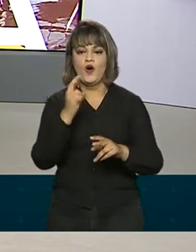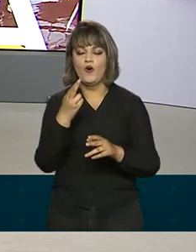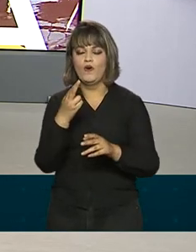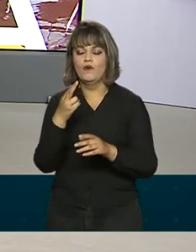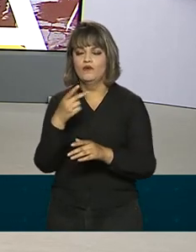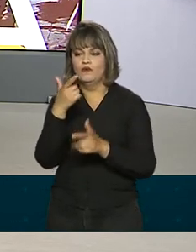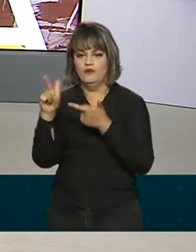-educativa. aí